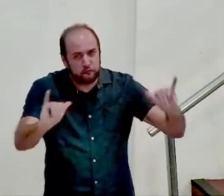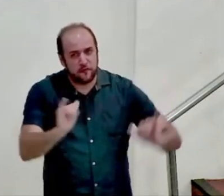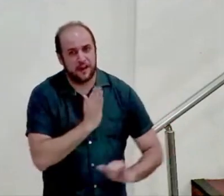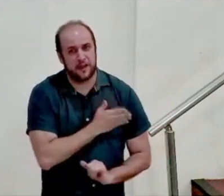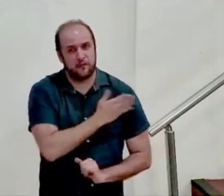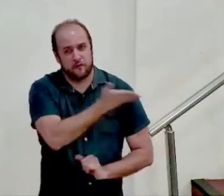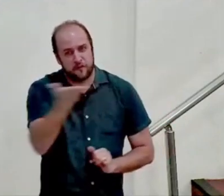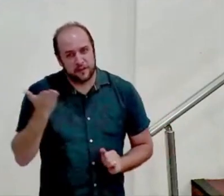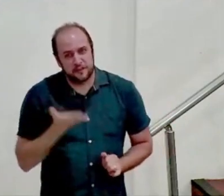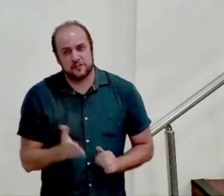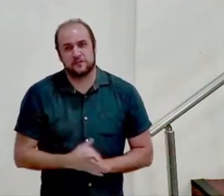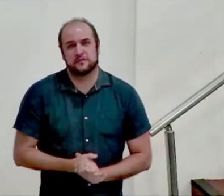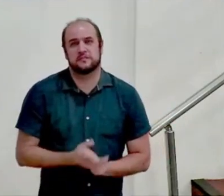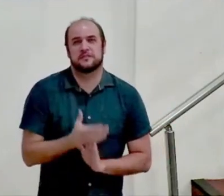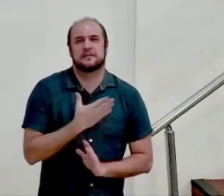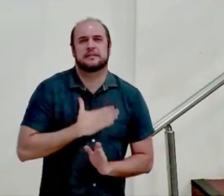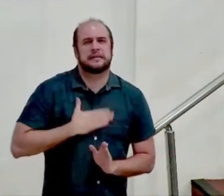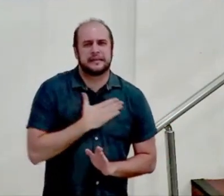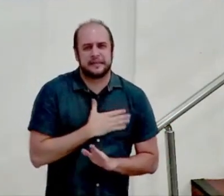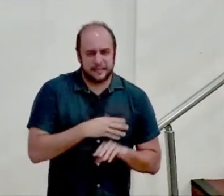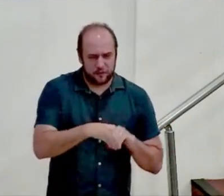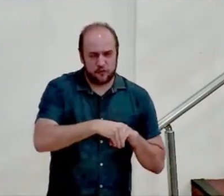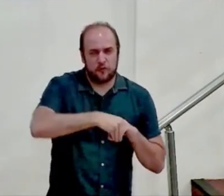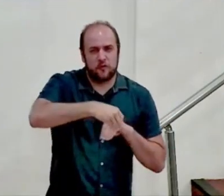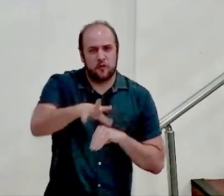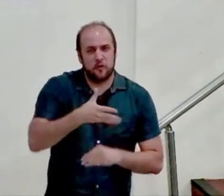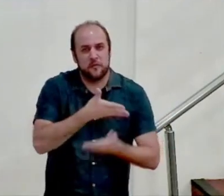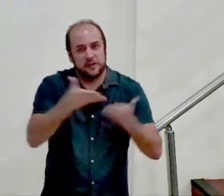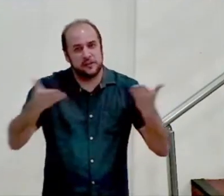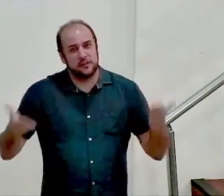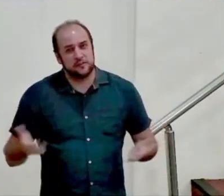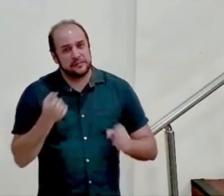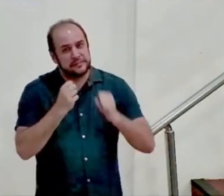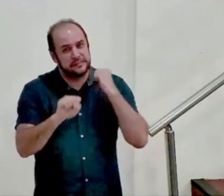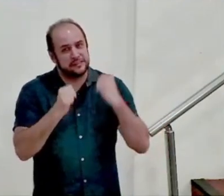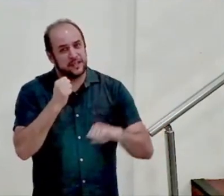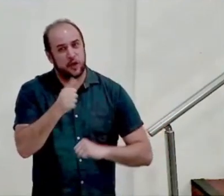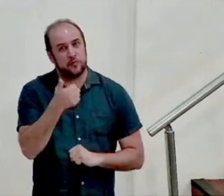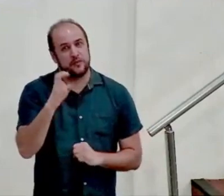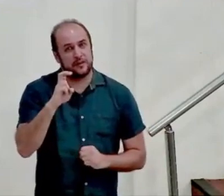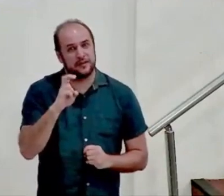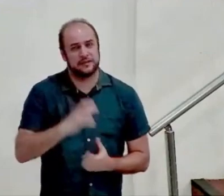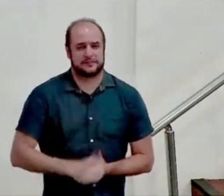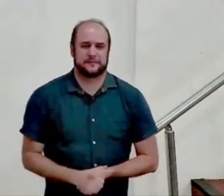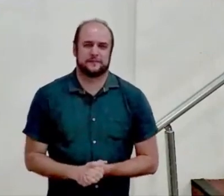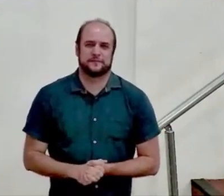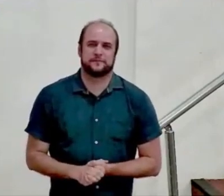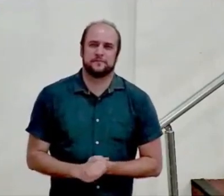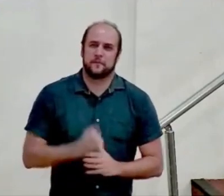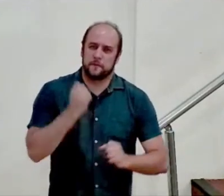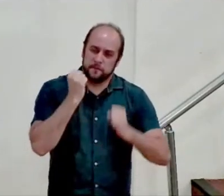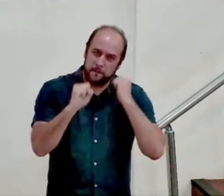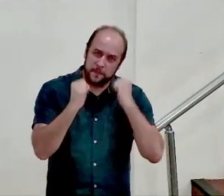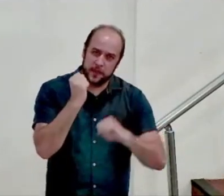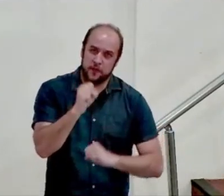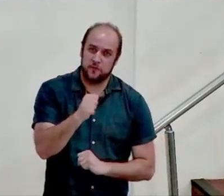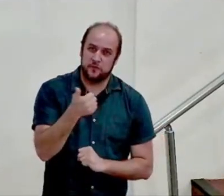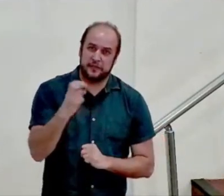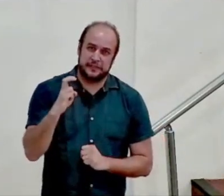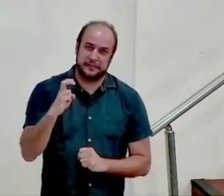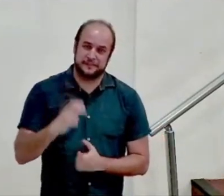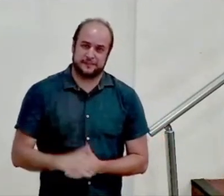gostaria de compartilhar com você o salmo de número 15, salmo de número 15.